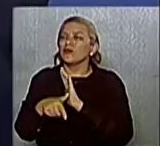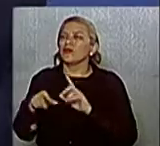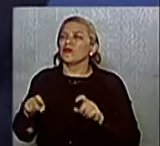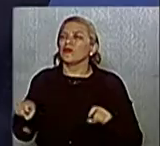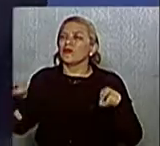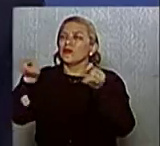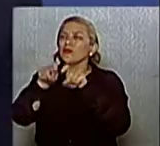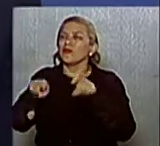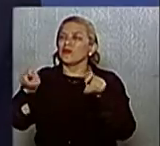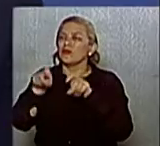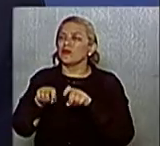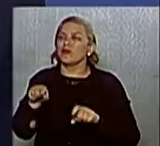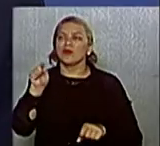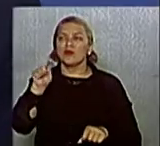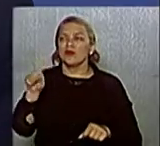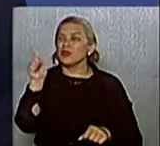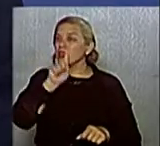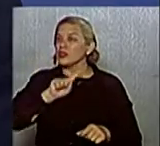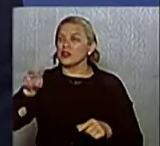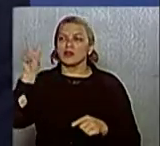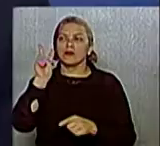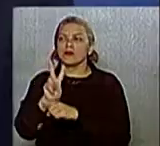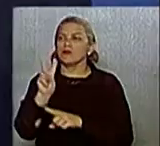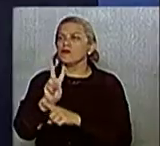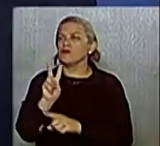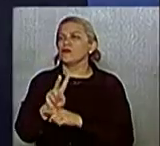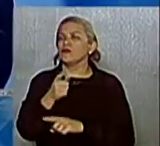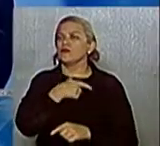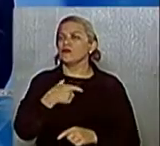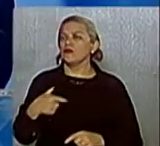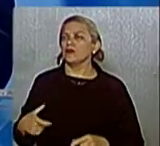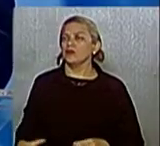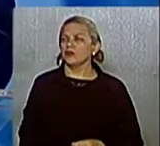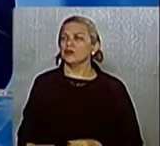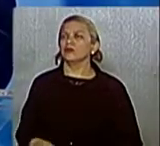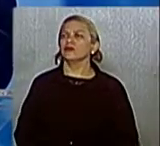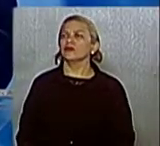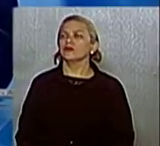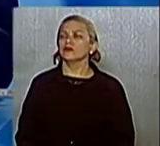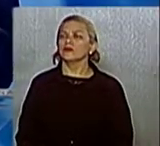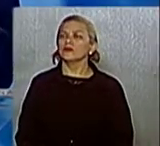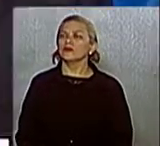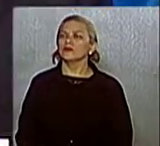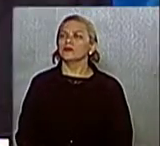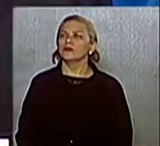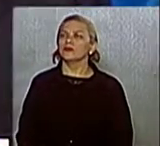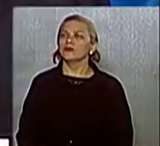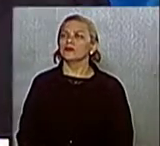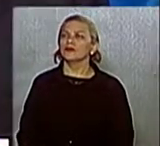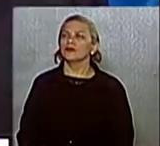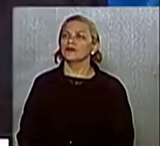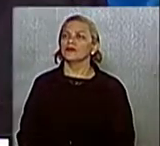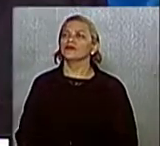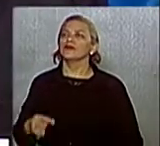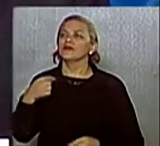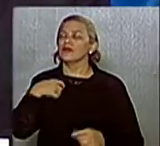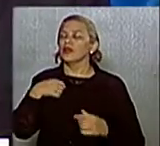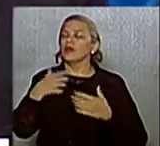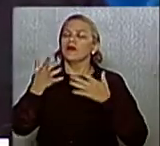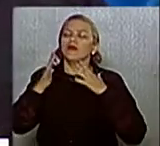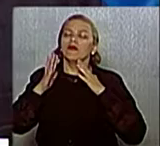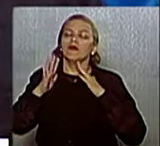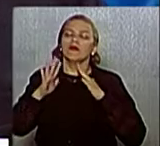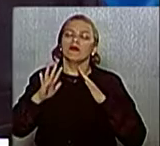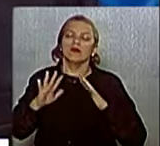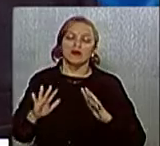senhor não zelou pelo patrimônio público, Júnior. Um minuto para a réplica do candidato Júnior, Filipe. Olha, eu tenho tanta tranquilidade. E